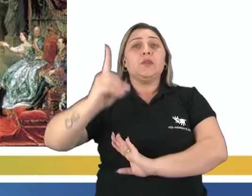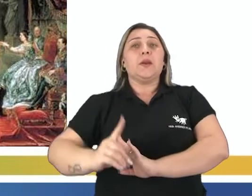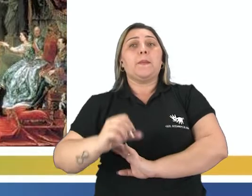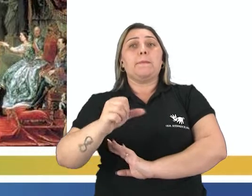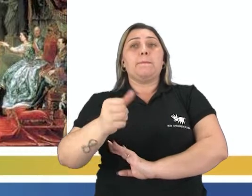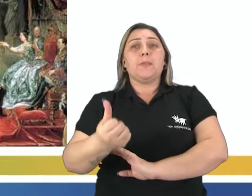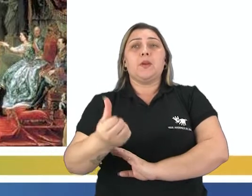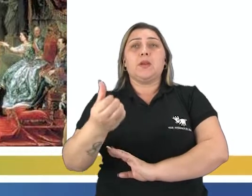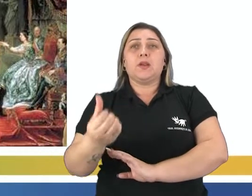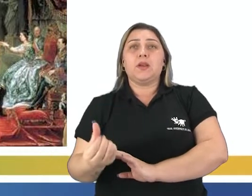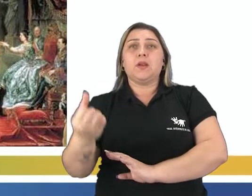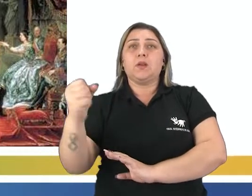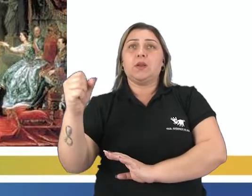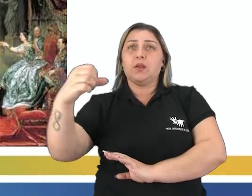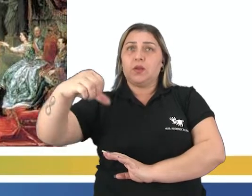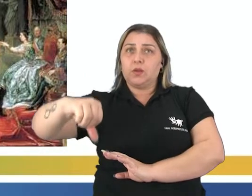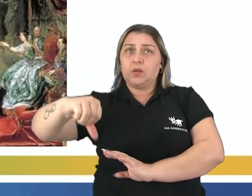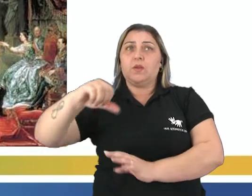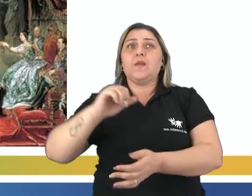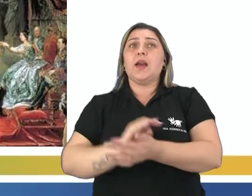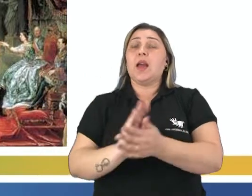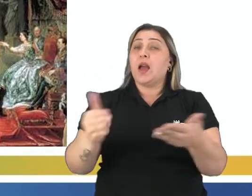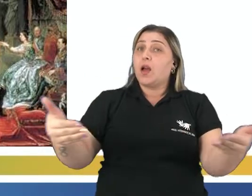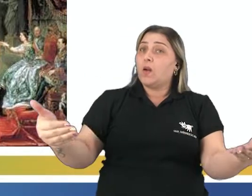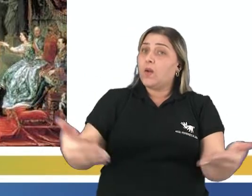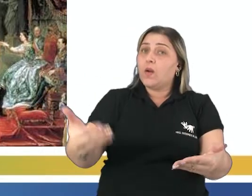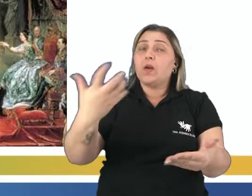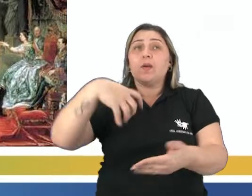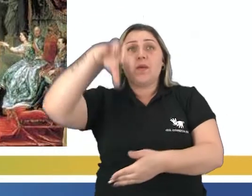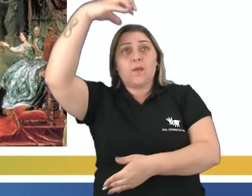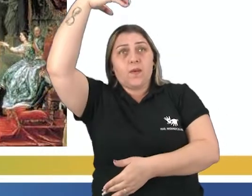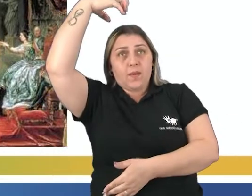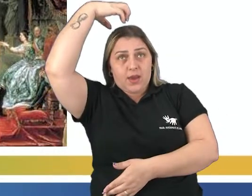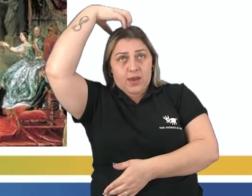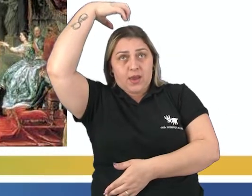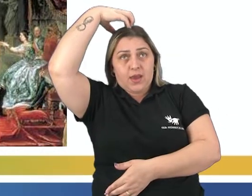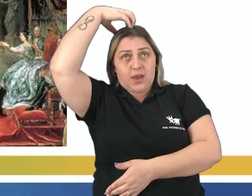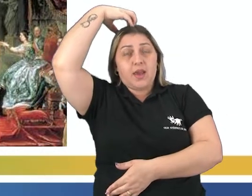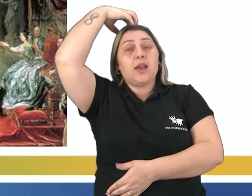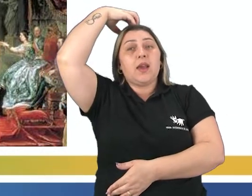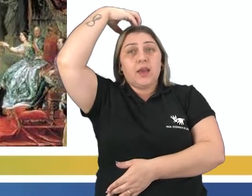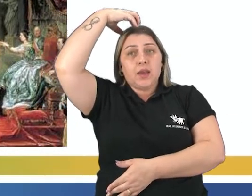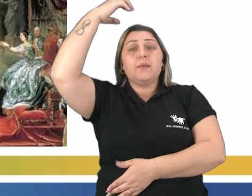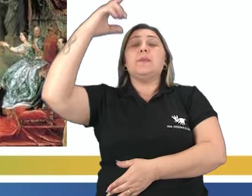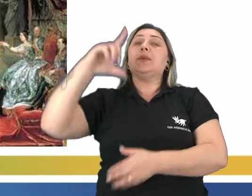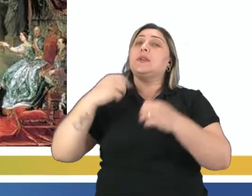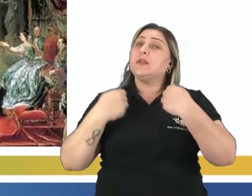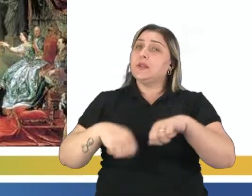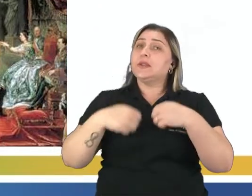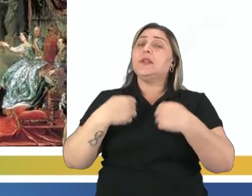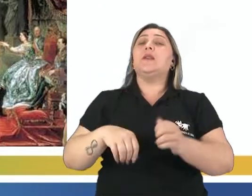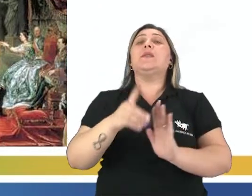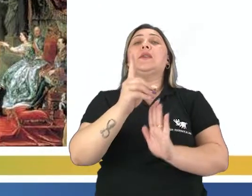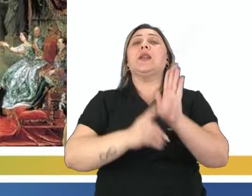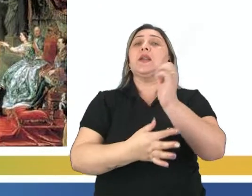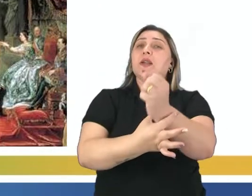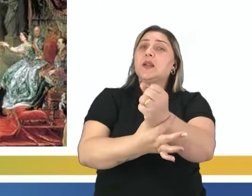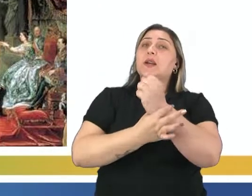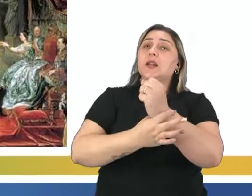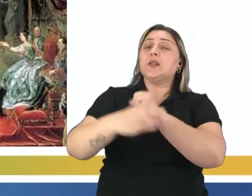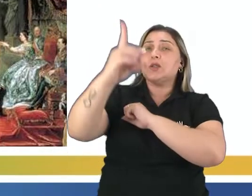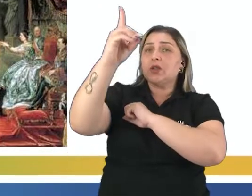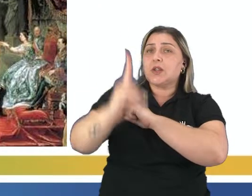1689. Então, agora, o rei teria que governar segundo essa Declaração, certo? Que garantia